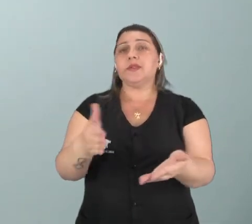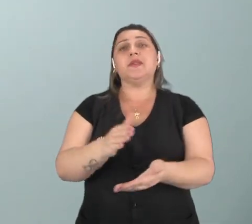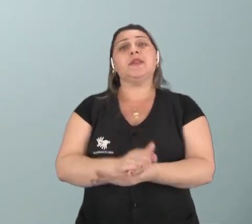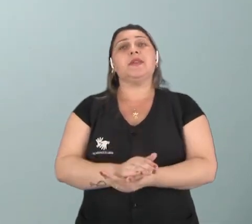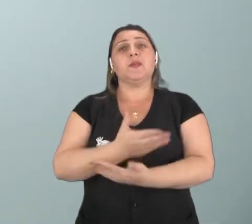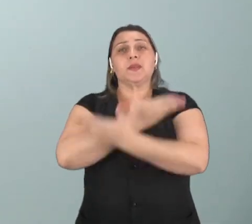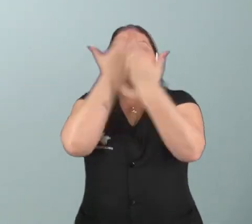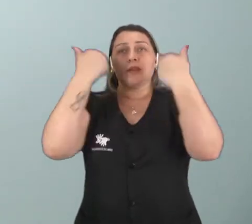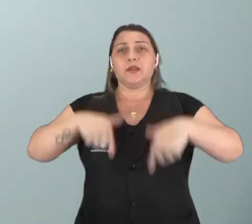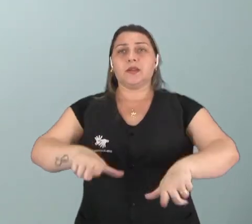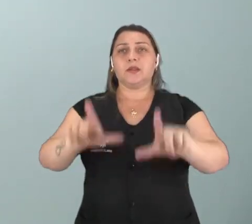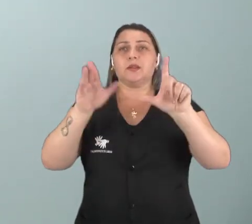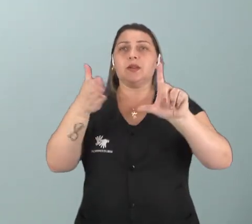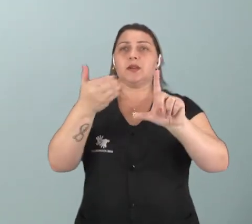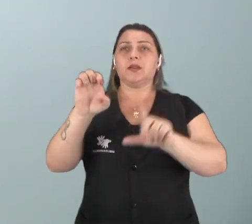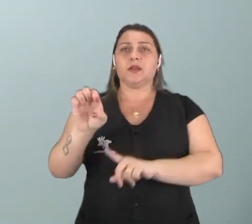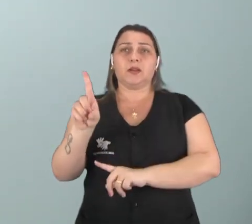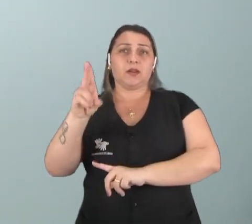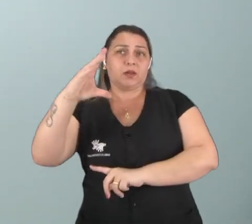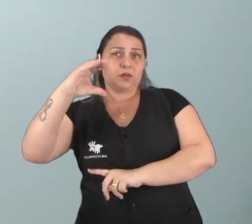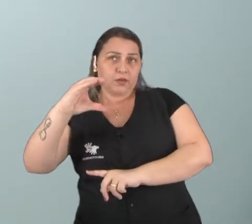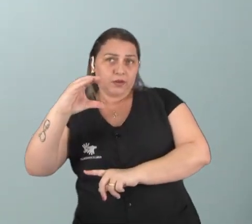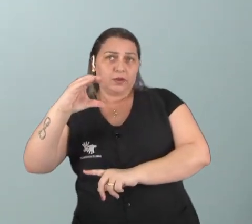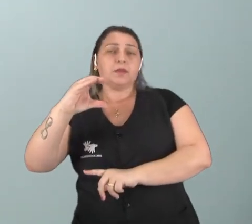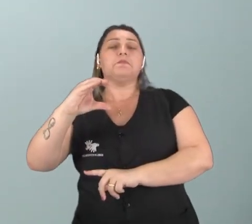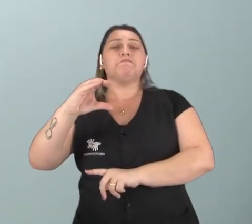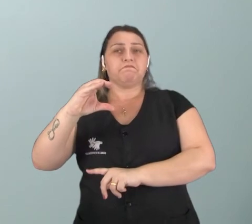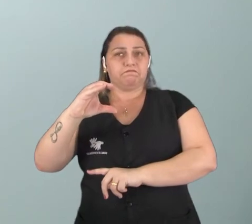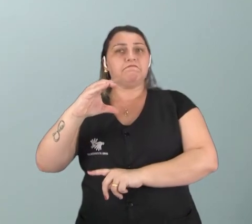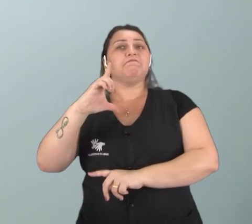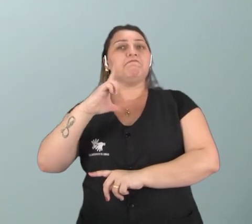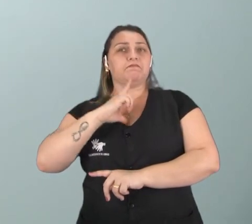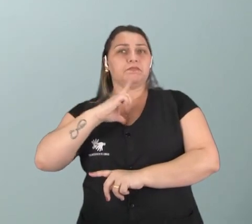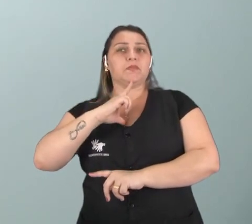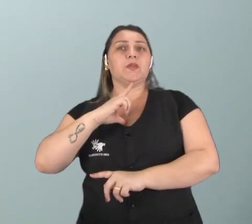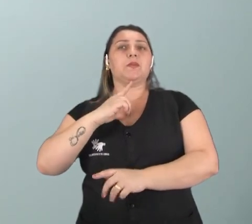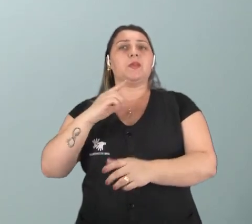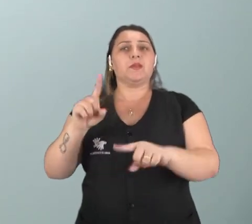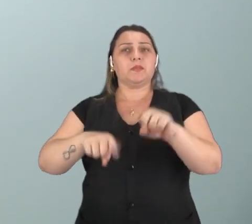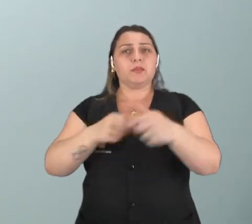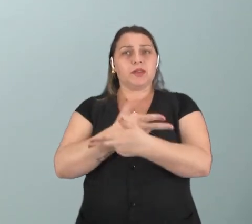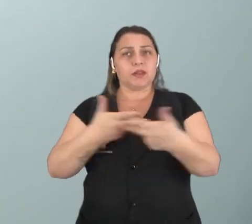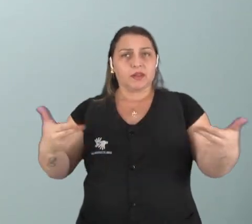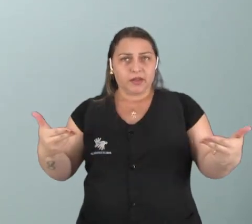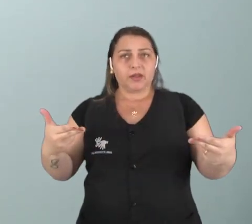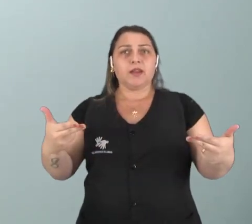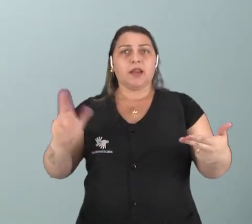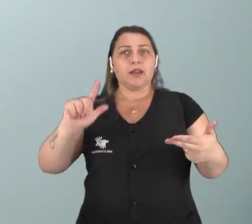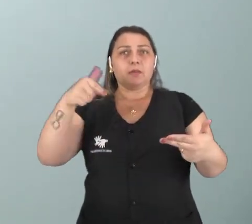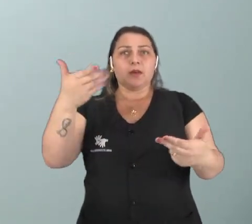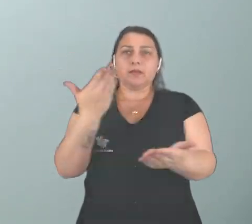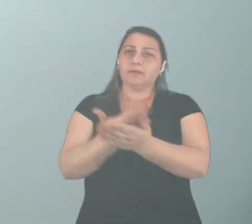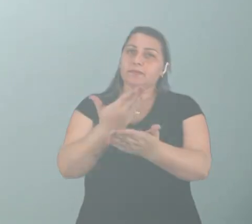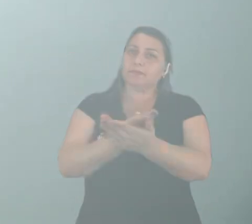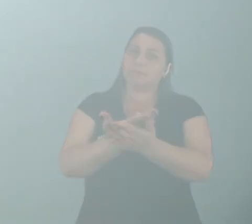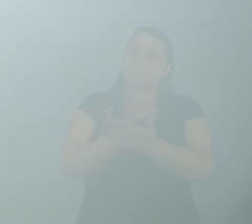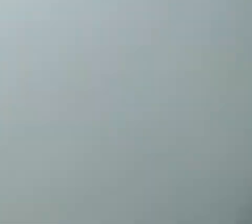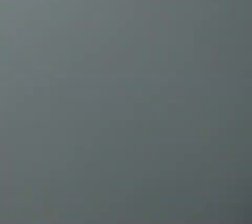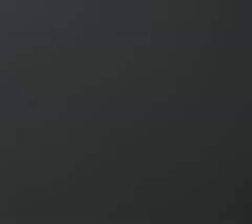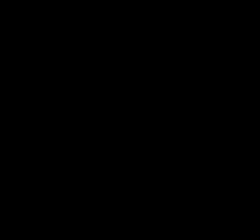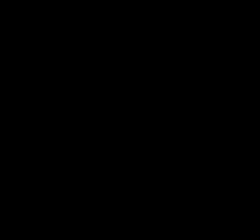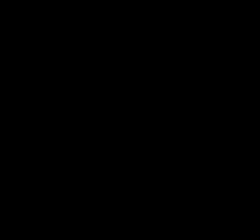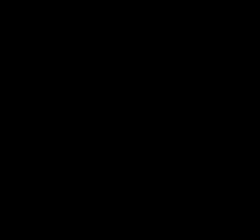Não esqueçam de acessar a nossa plataforma Eduque Para vocês terem acesso aos nossos materiais E até a próxima aula